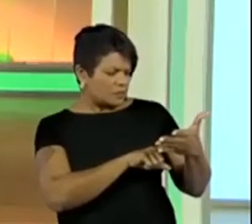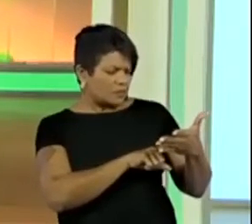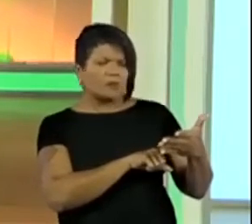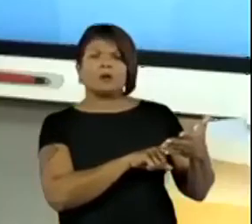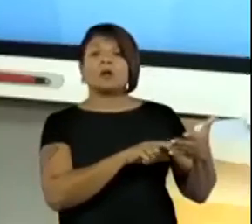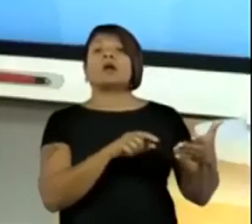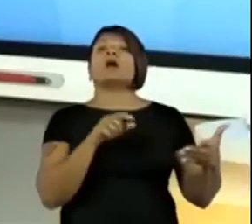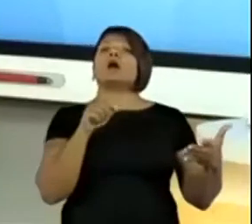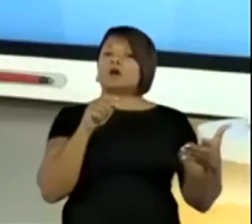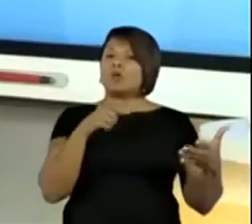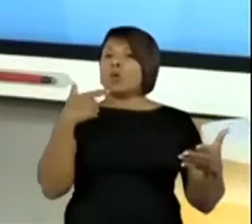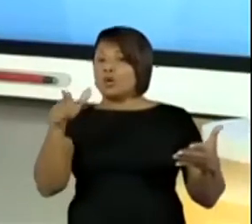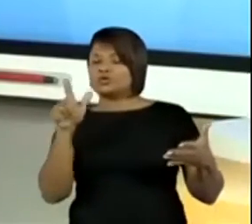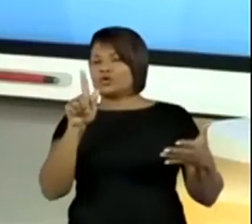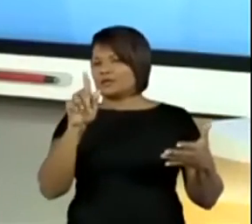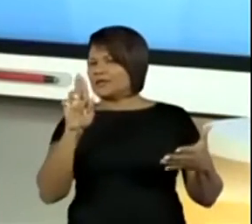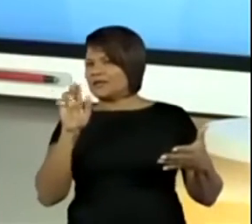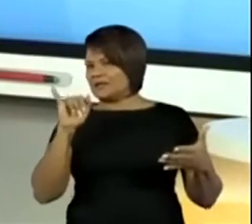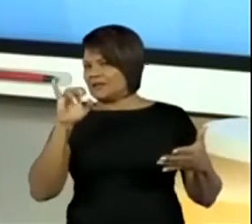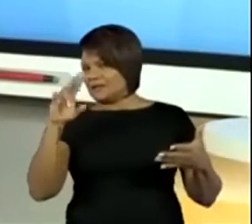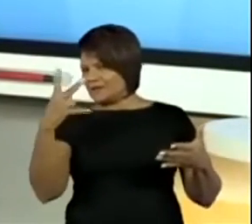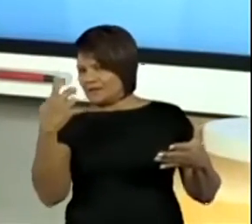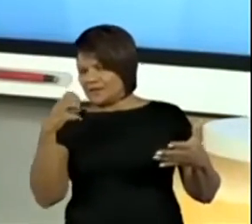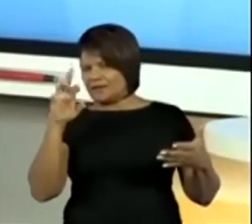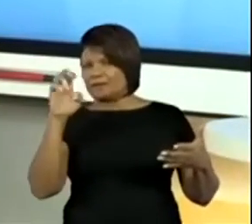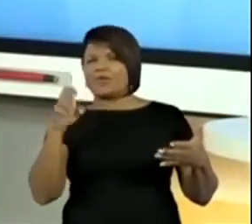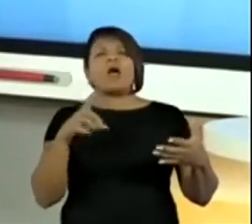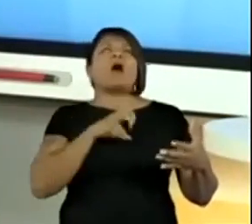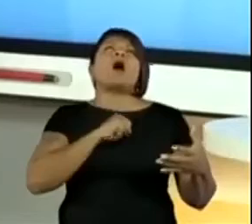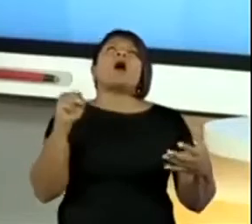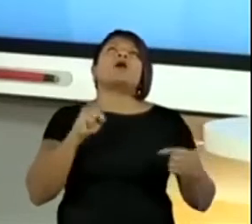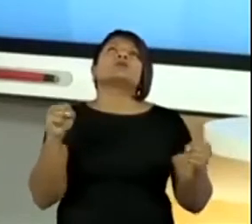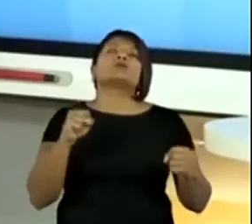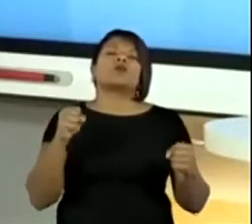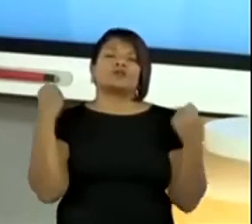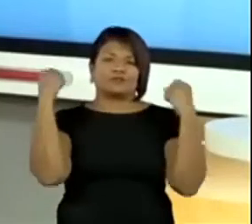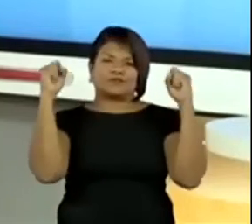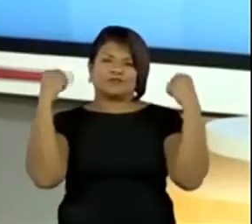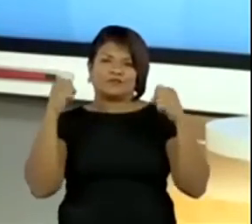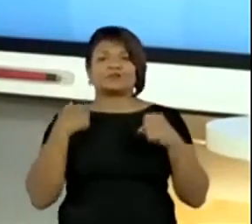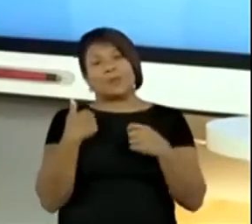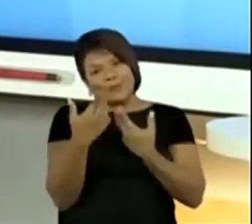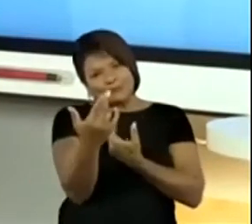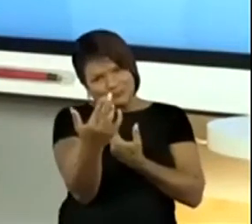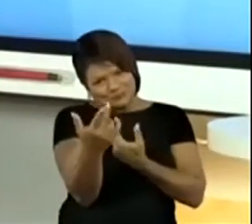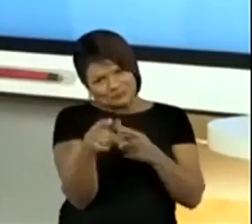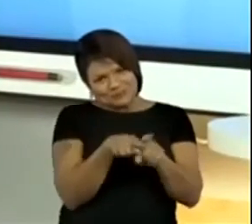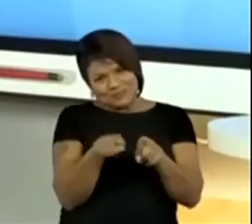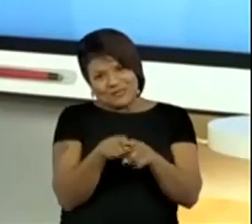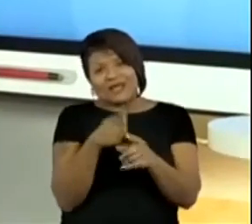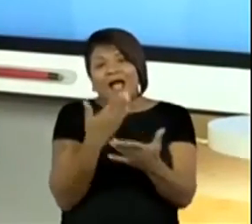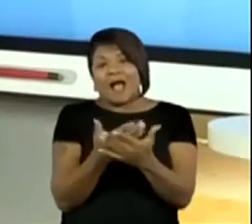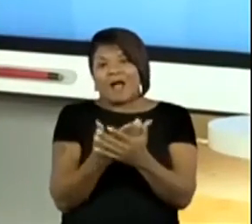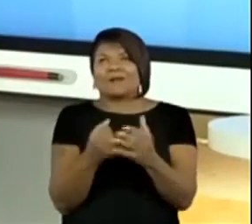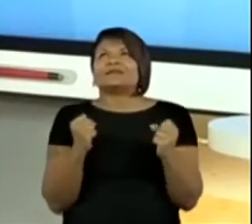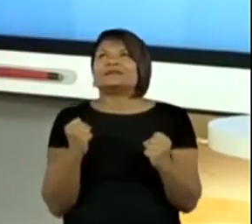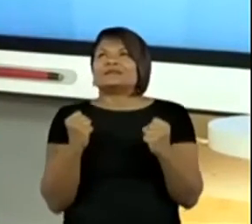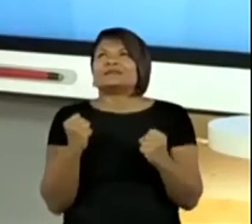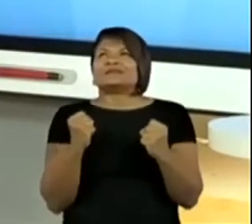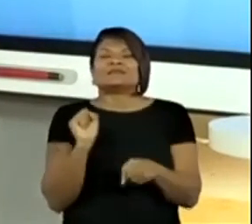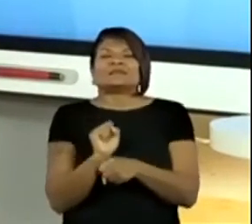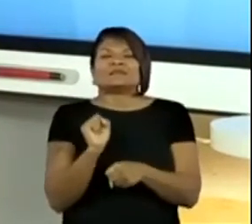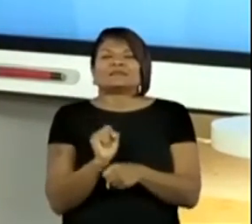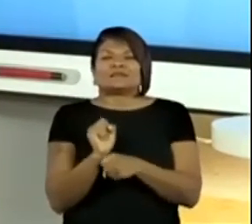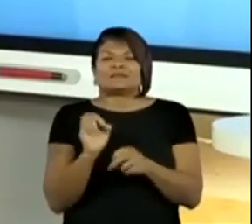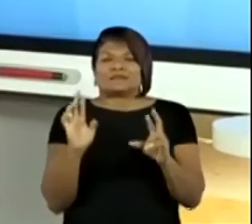O Guilherme também falou. Amo muito a educação física. Ai, Guilherme, eu também amo. É a aula mais esperada, né? A gente